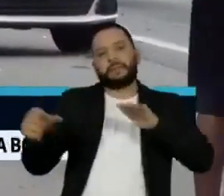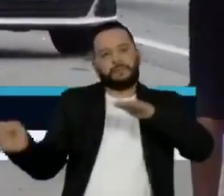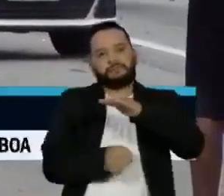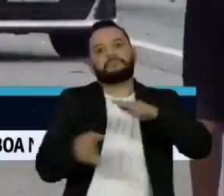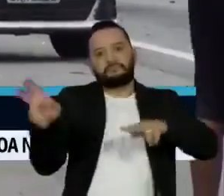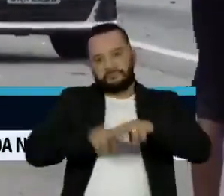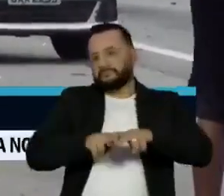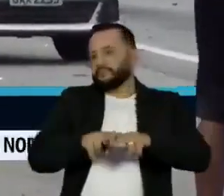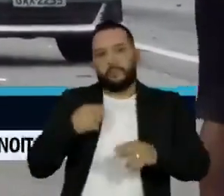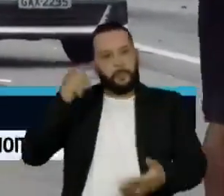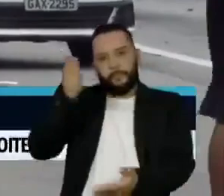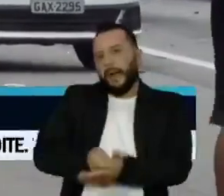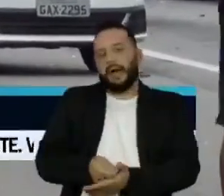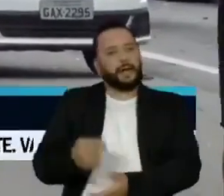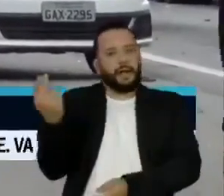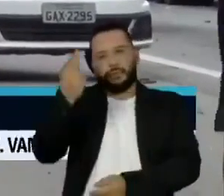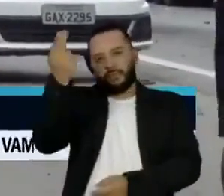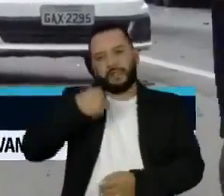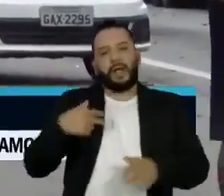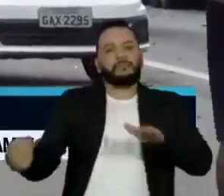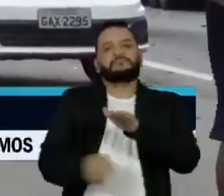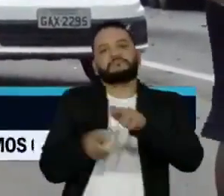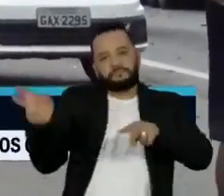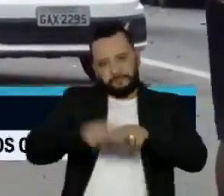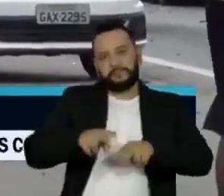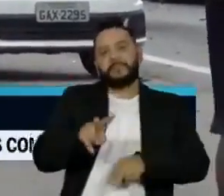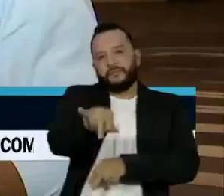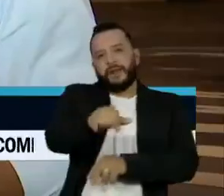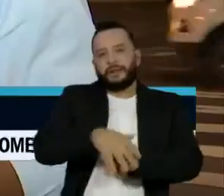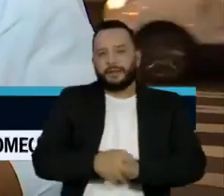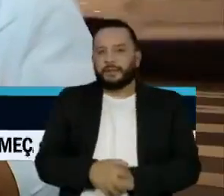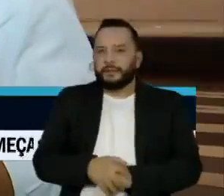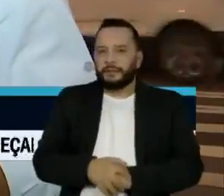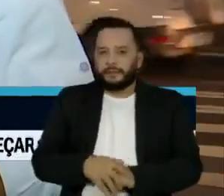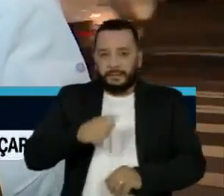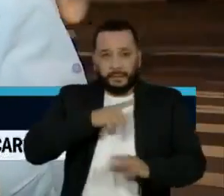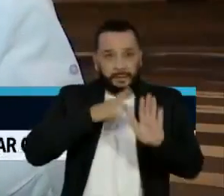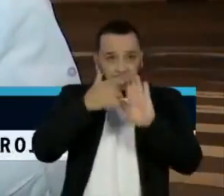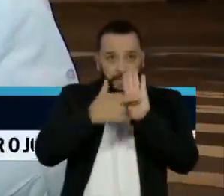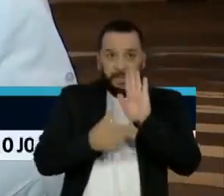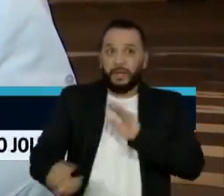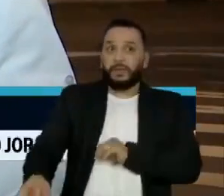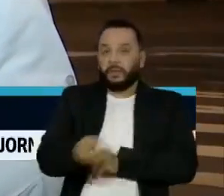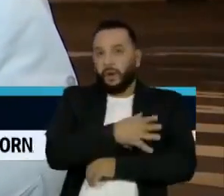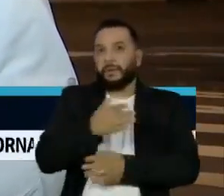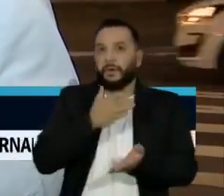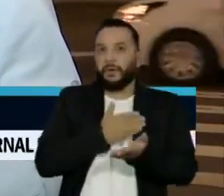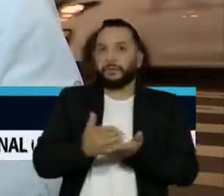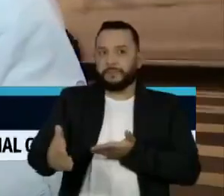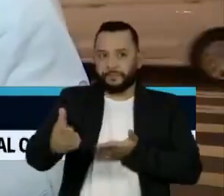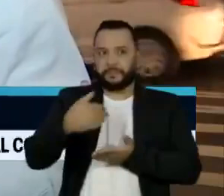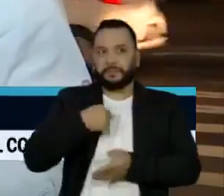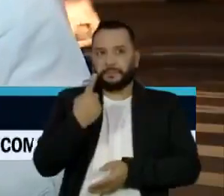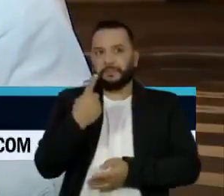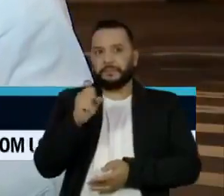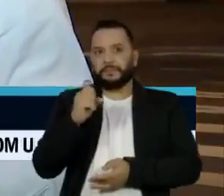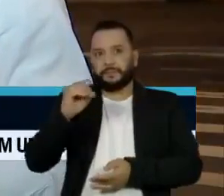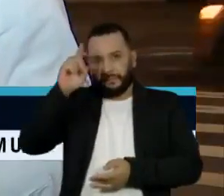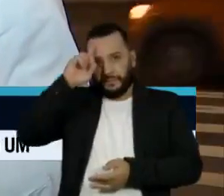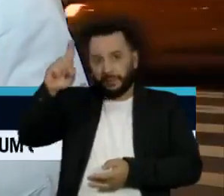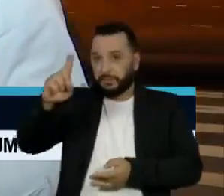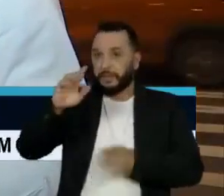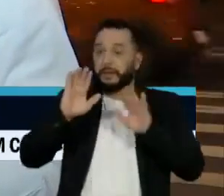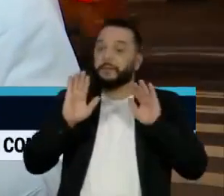que não poderá ser substituída por outra mais leve, como é hoje. As novas regras passam a valer daqui a 180 dias,